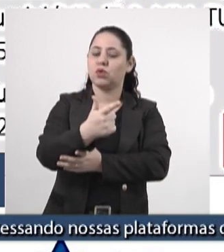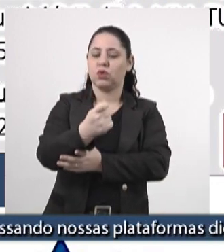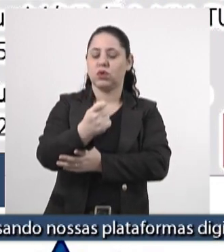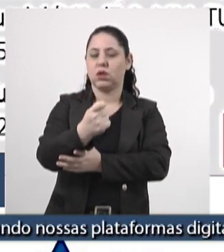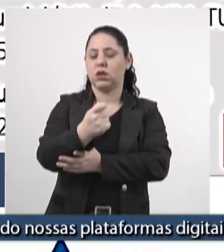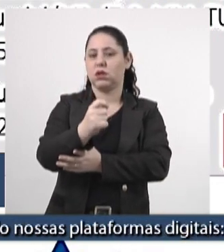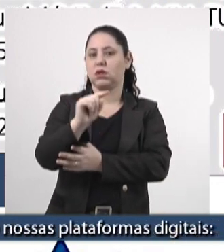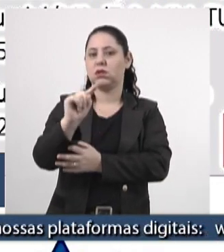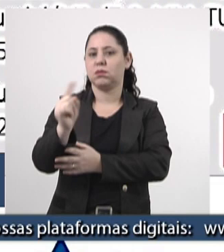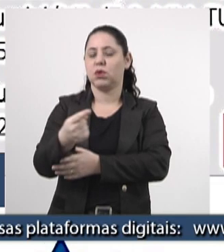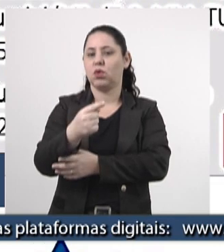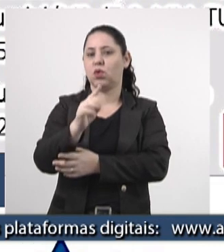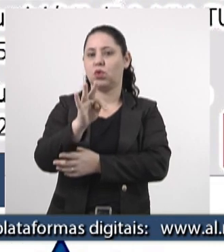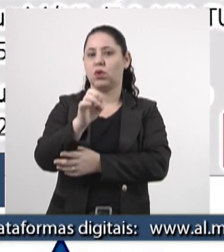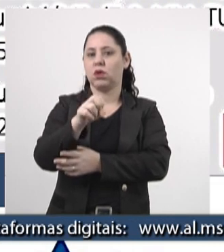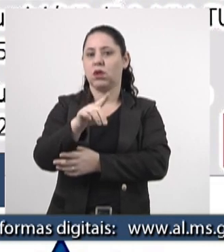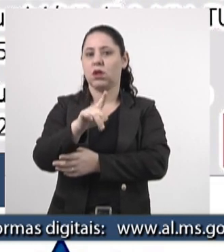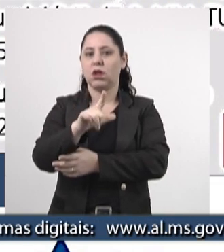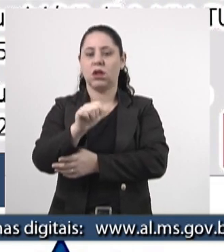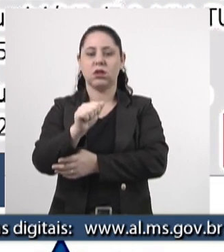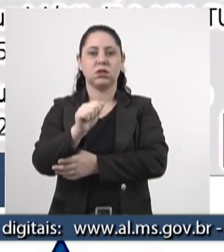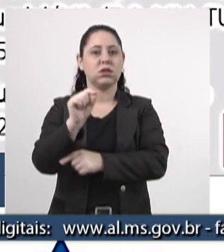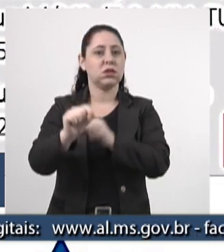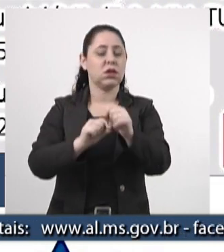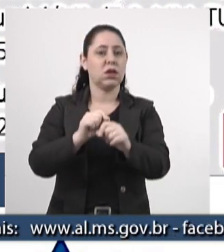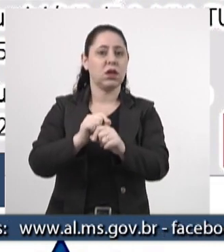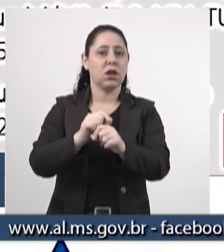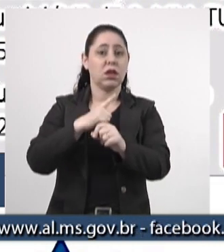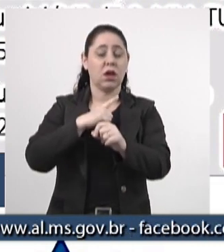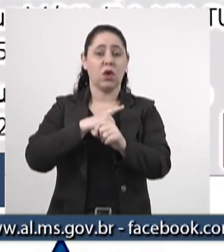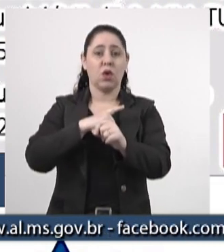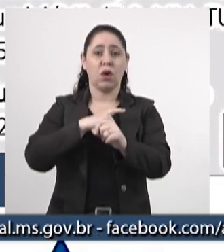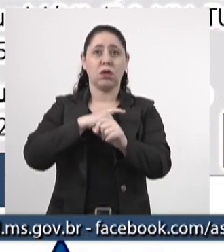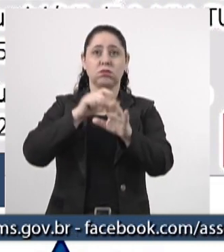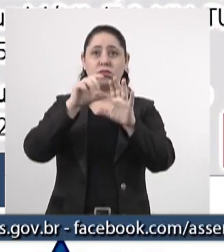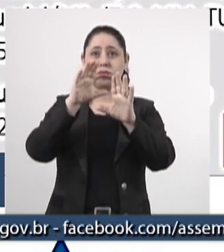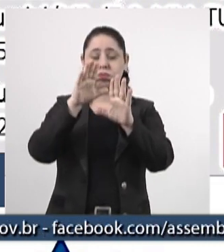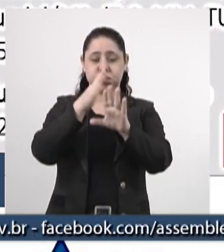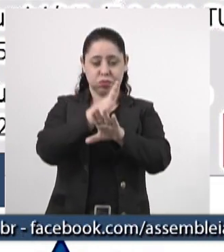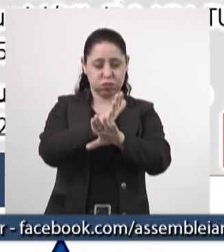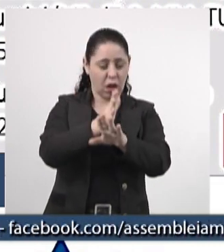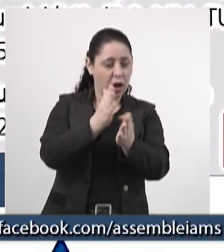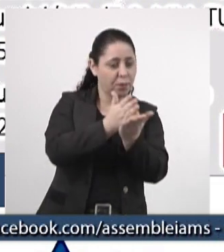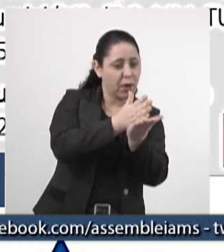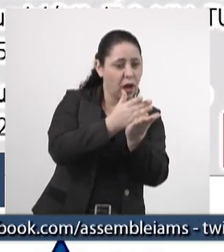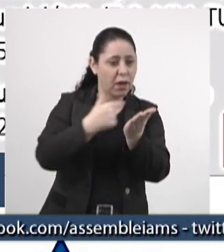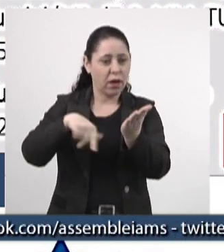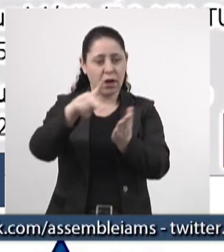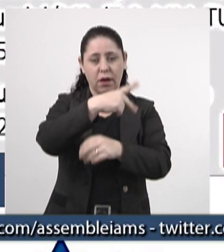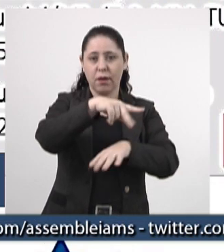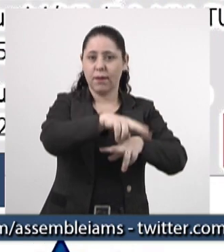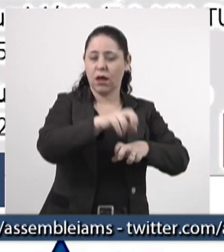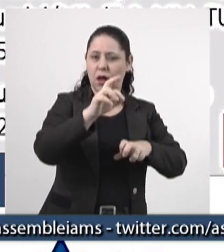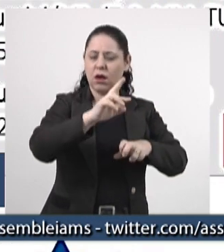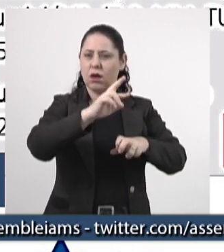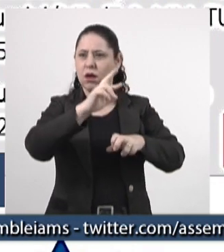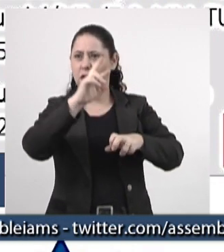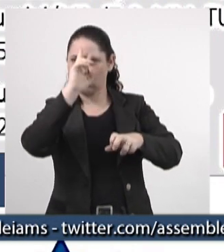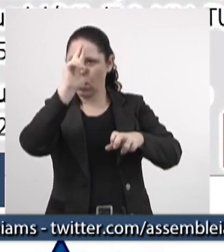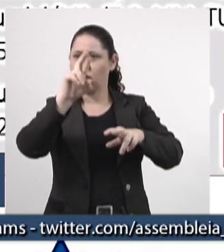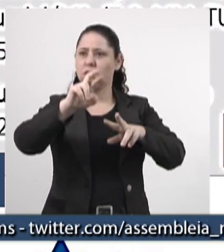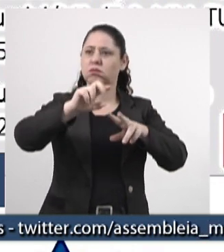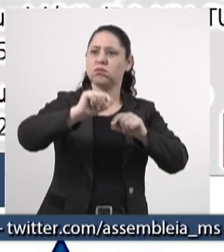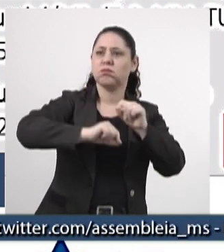toneladas de carga que passa pelo meio de toda a fronteira do agronegócio? Se vocês forem